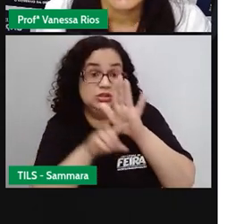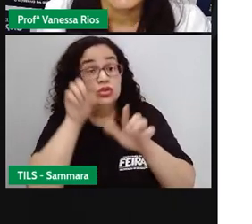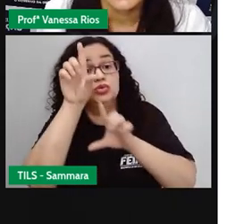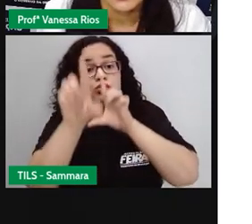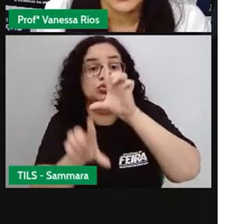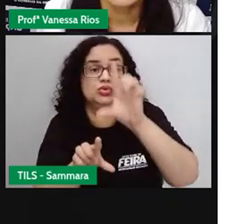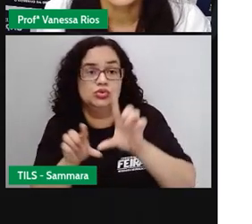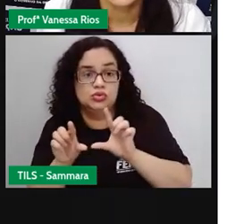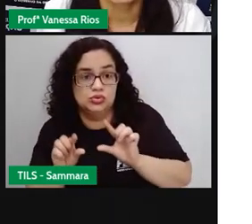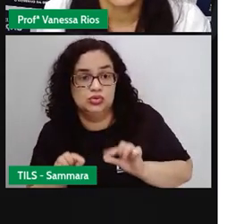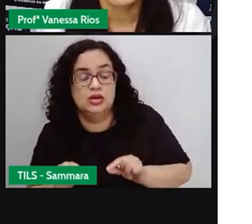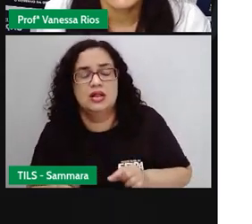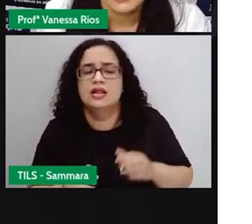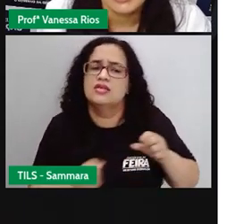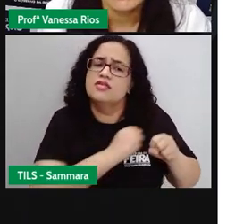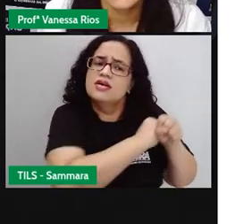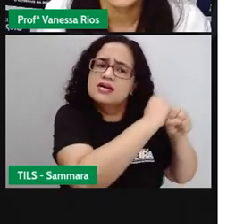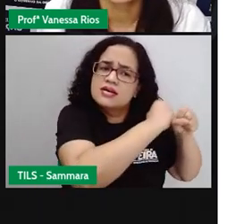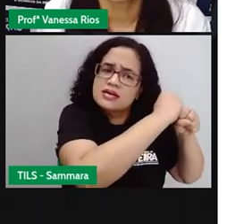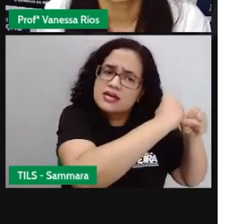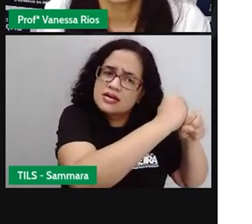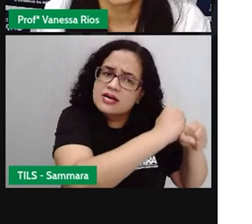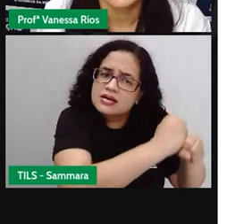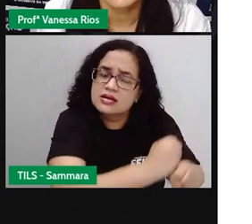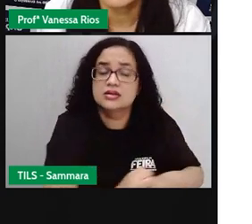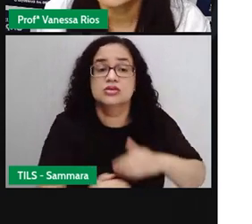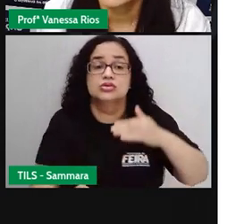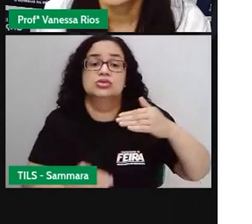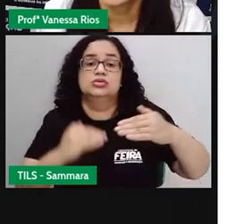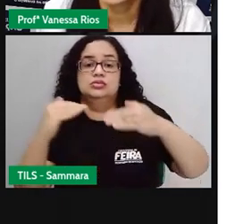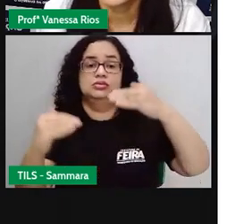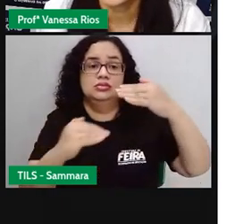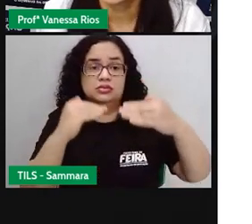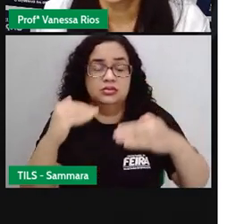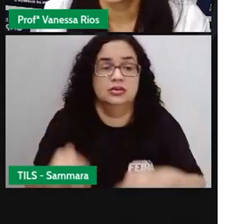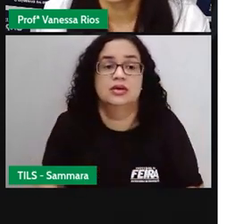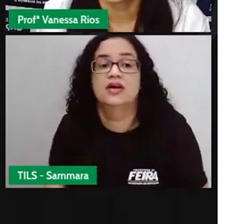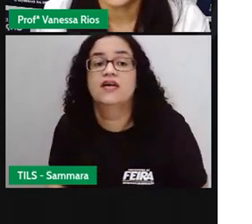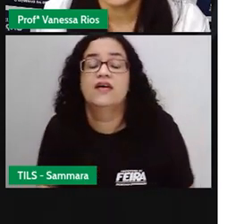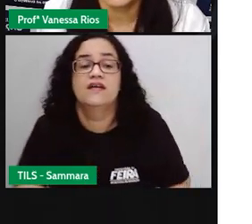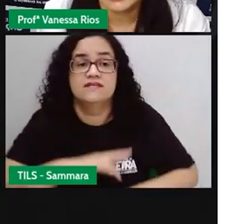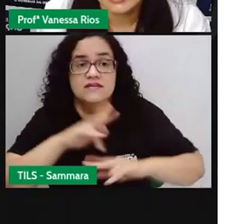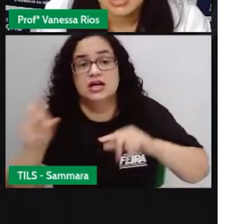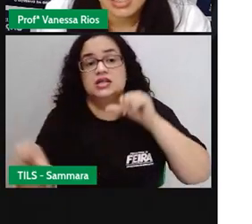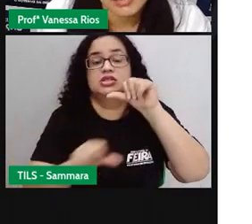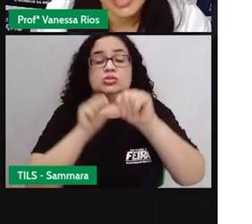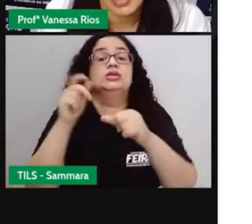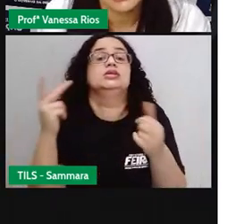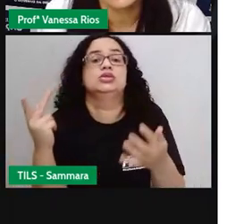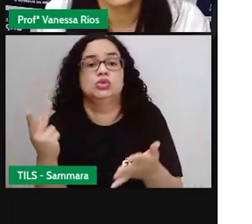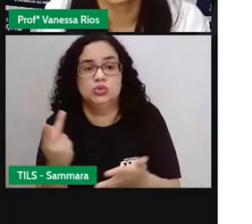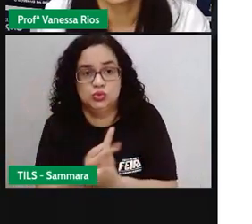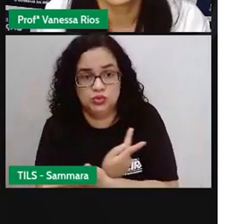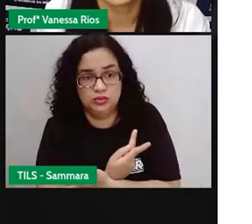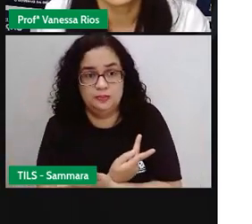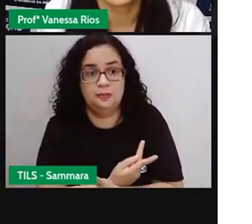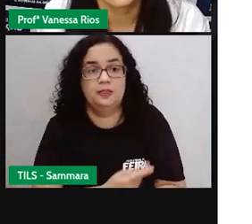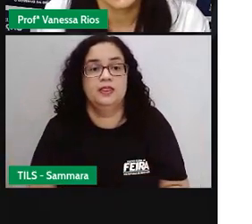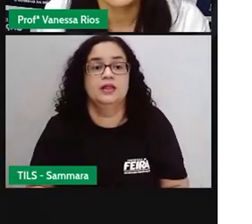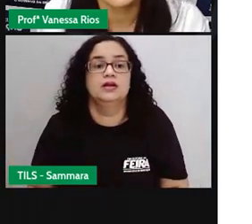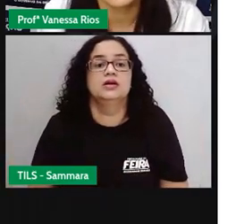E, assim, são anos de evolução, de desenvolvimento, muitas mudanças aconteceram em relação